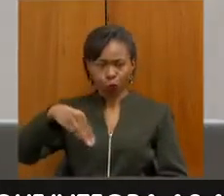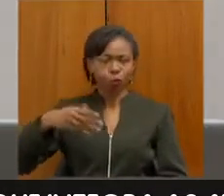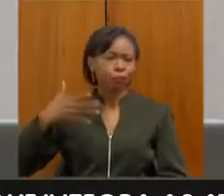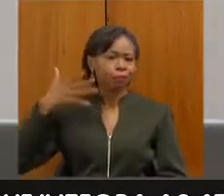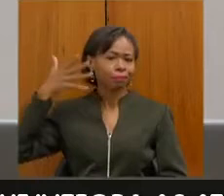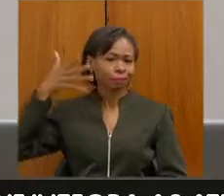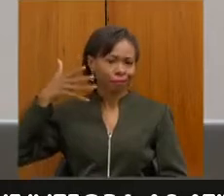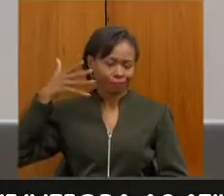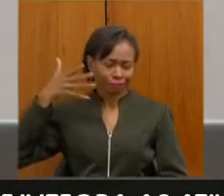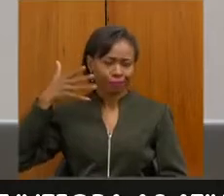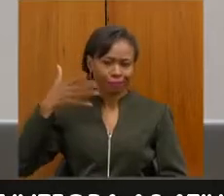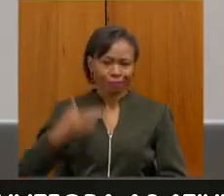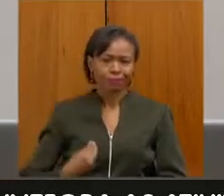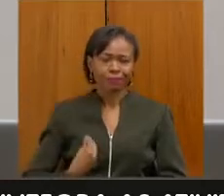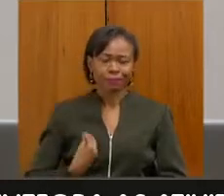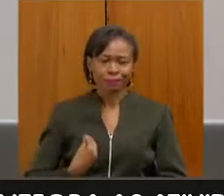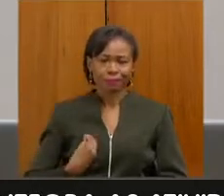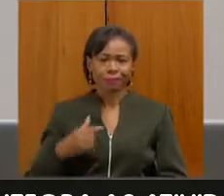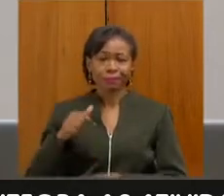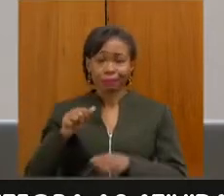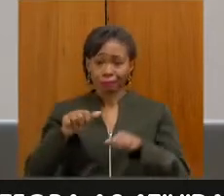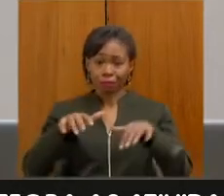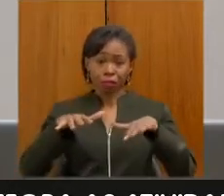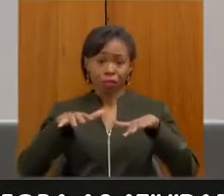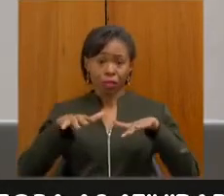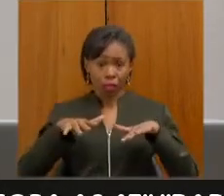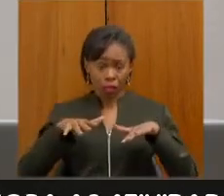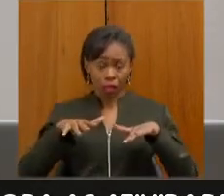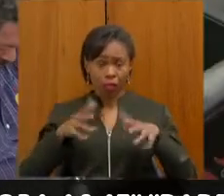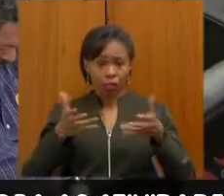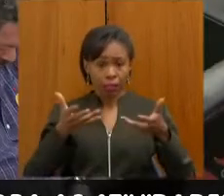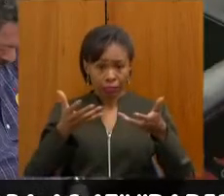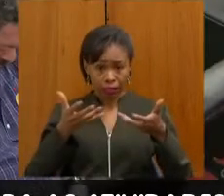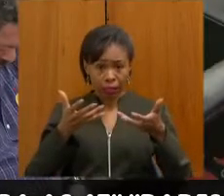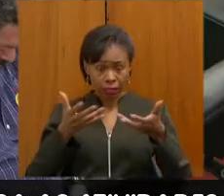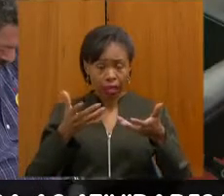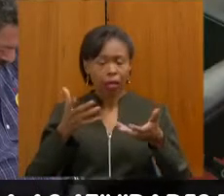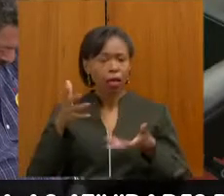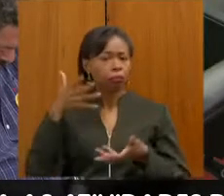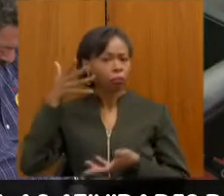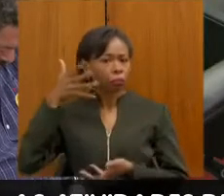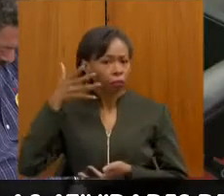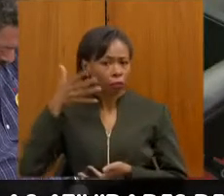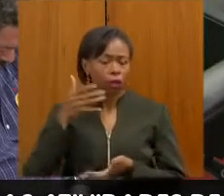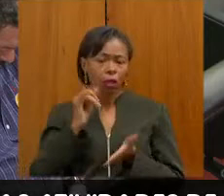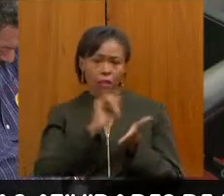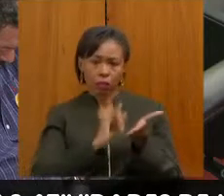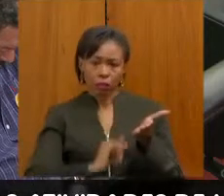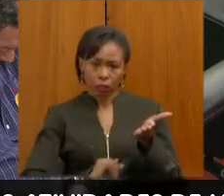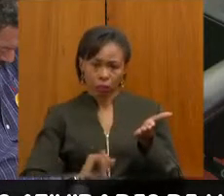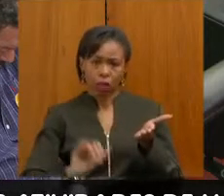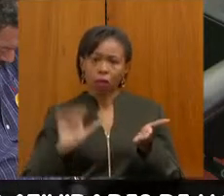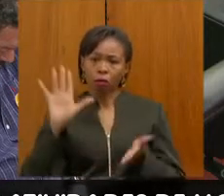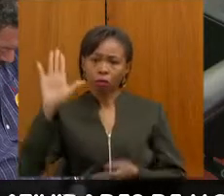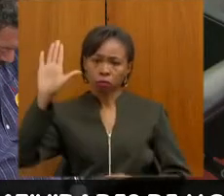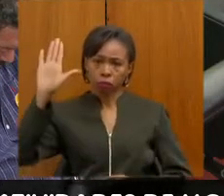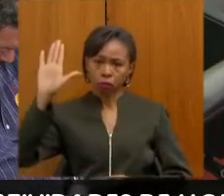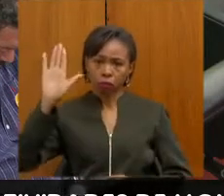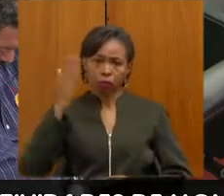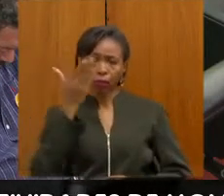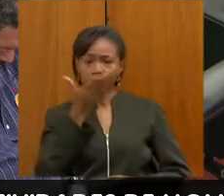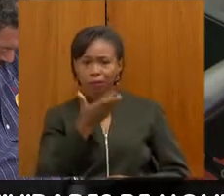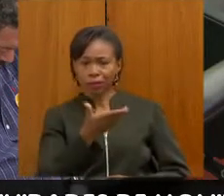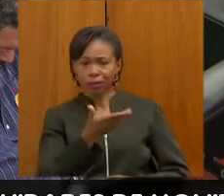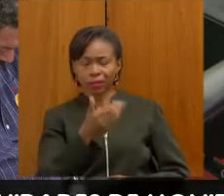Então, quem estiver presente aqui no auditório e quiser fazer sua inscrição, a assessoria já está ali, levanta a mão ali. Aquela moça ali